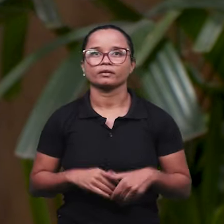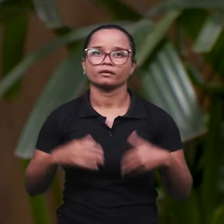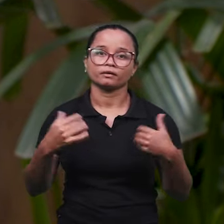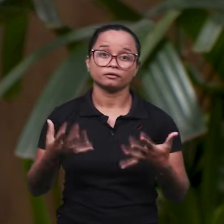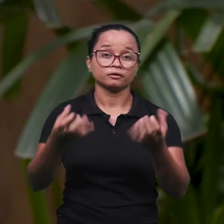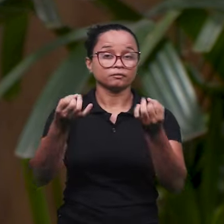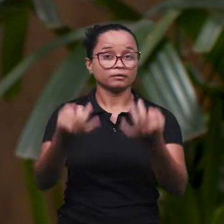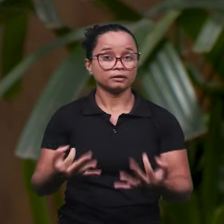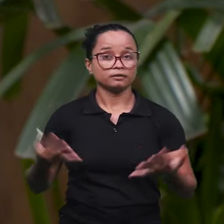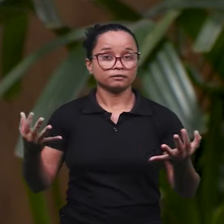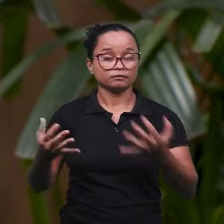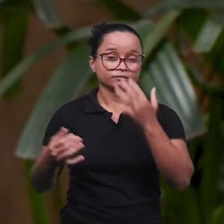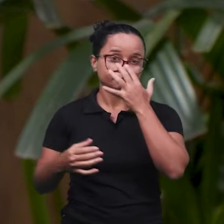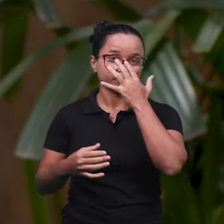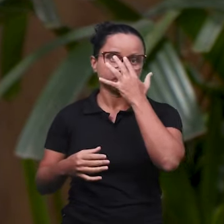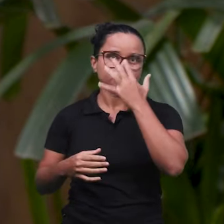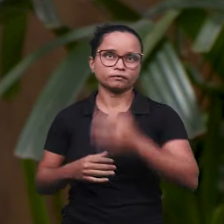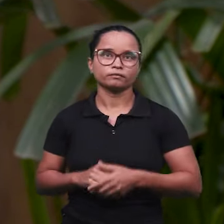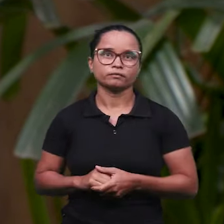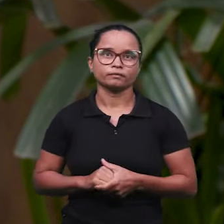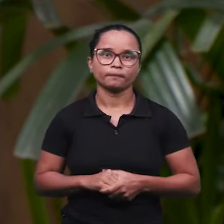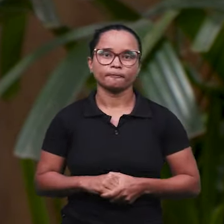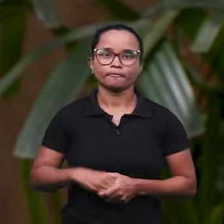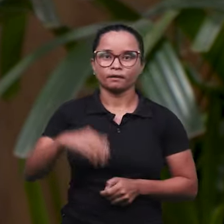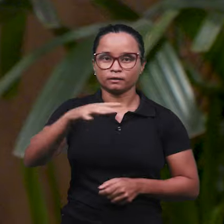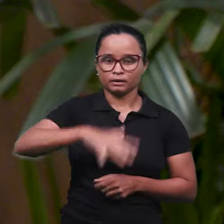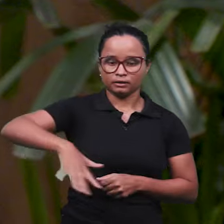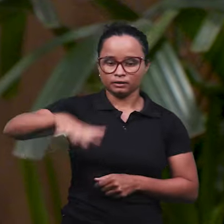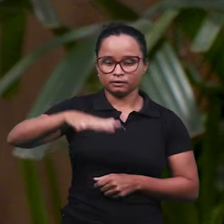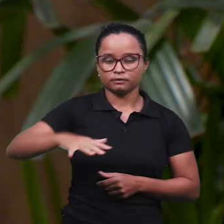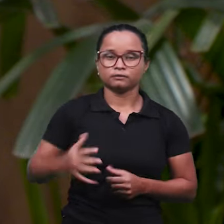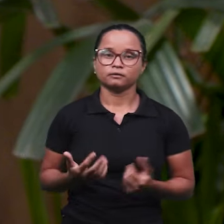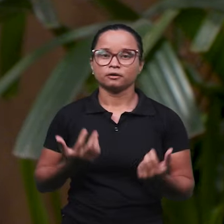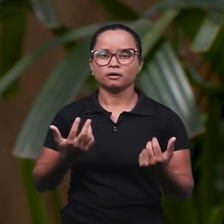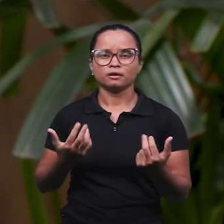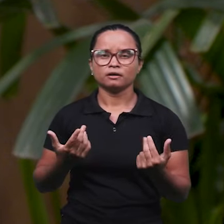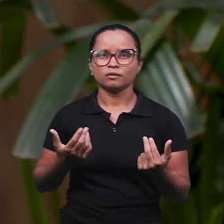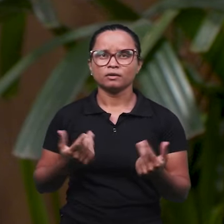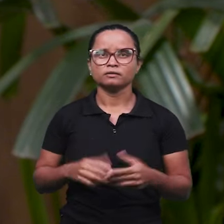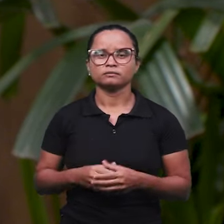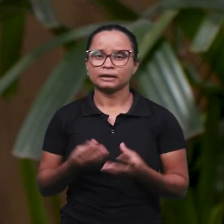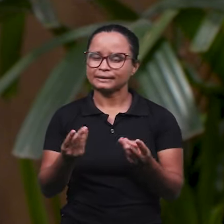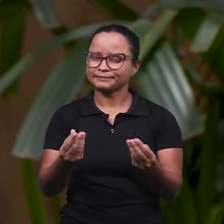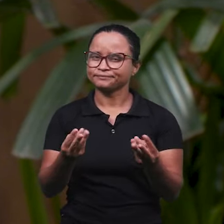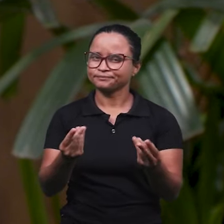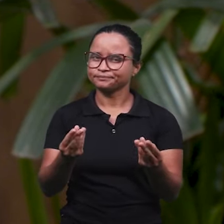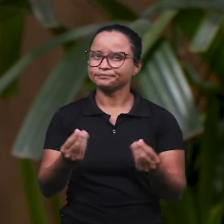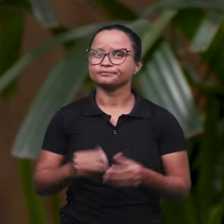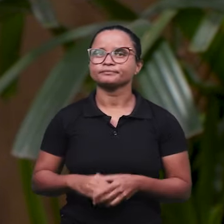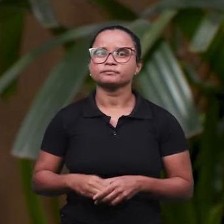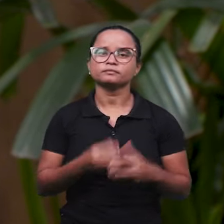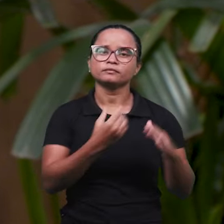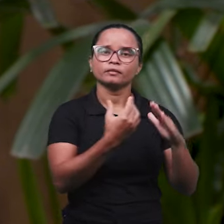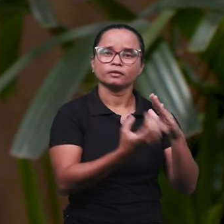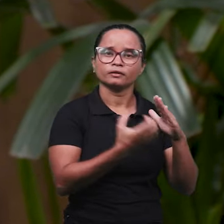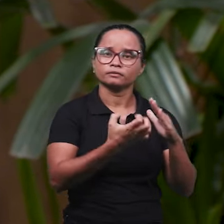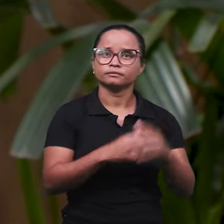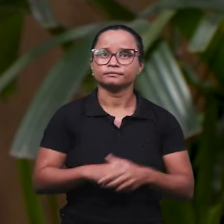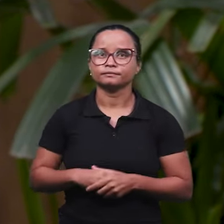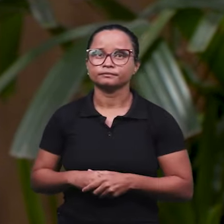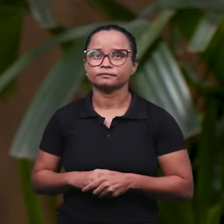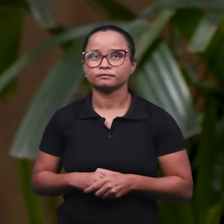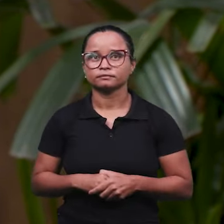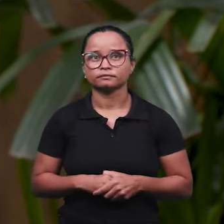de um empregador que, de repente, empregado está no mesmo ambiente, tão sensível quanto o da grande empresa, e o